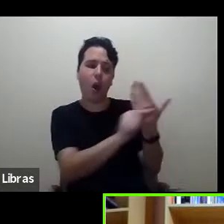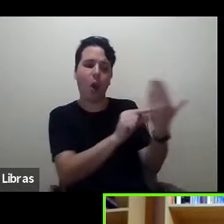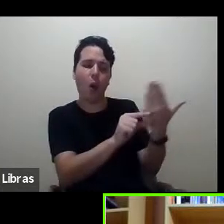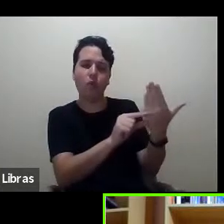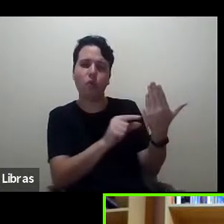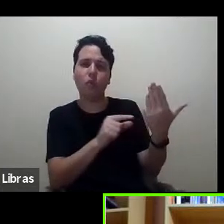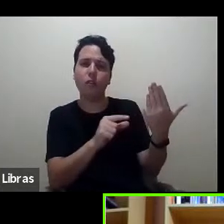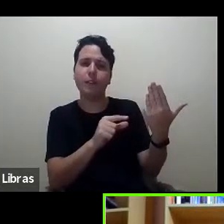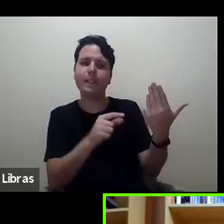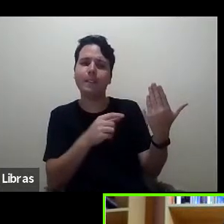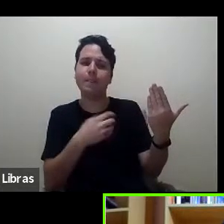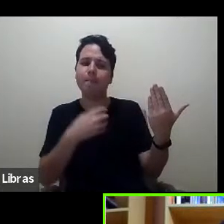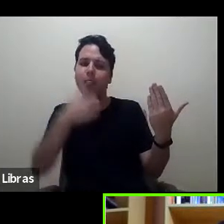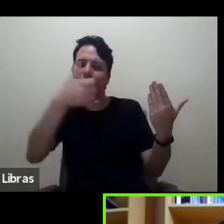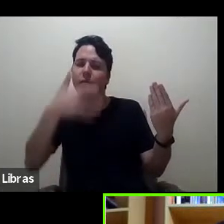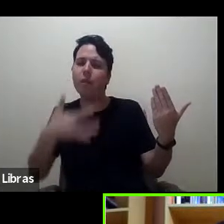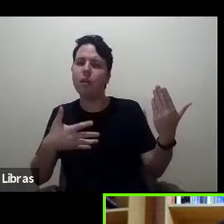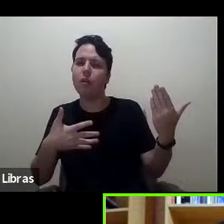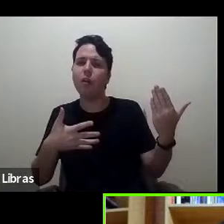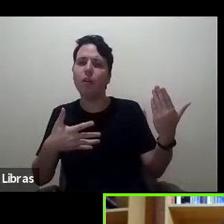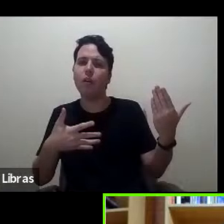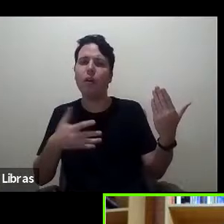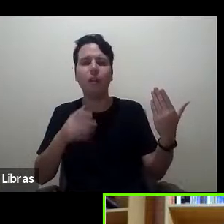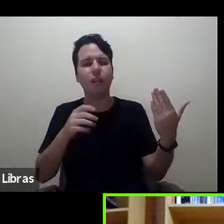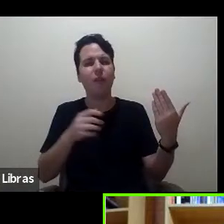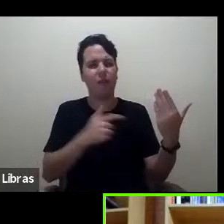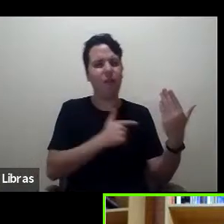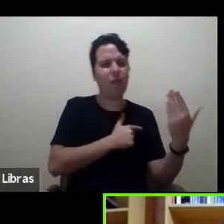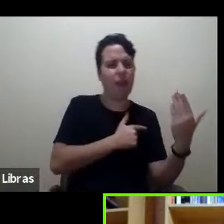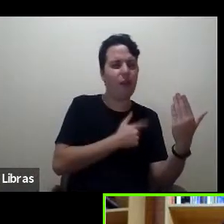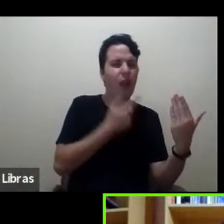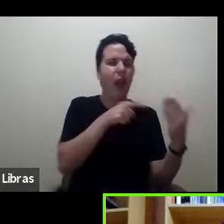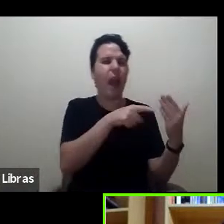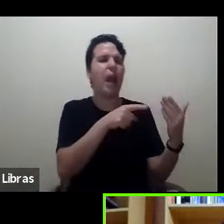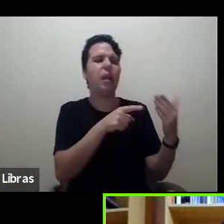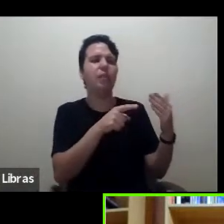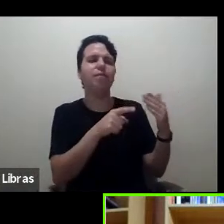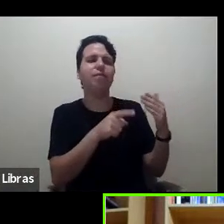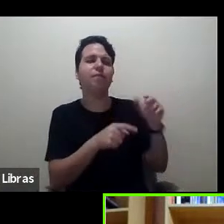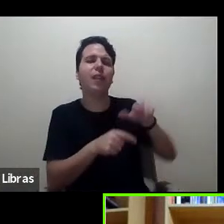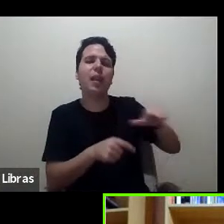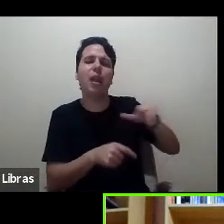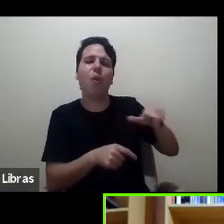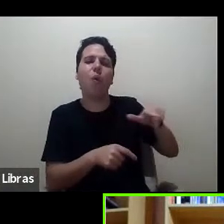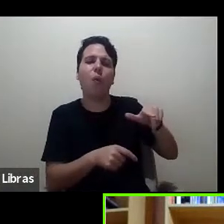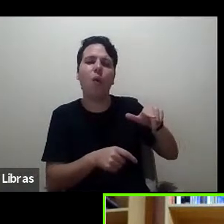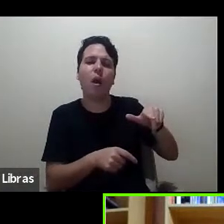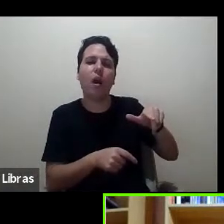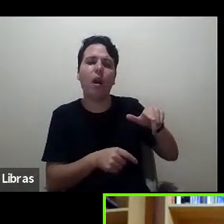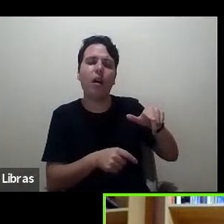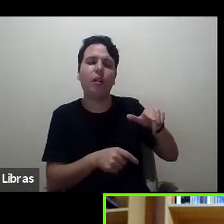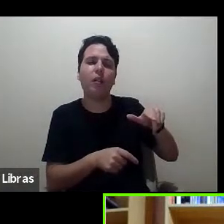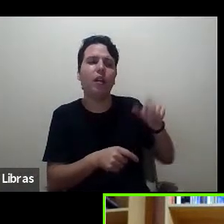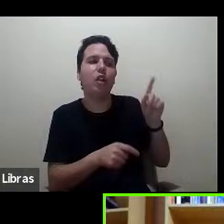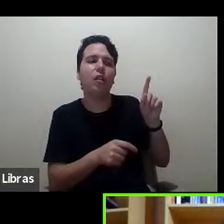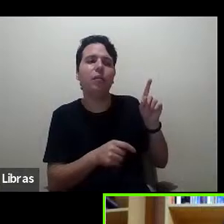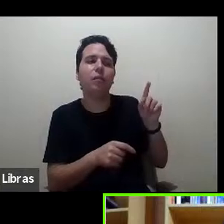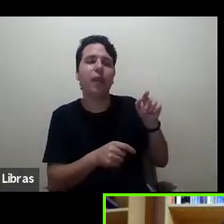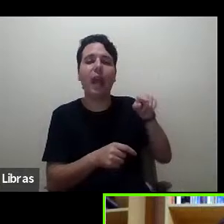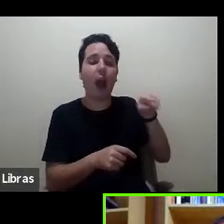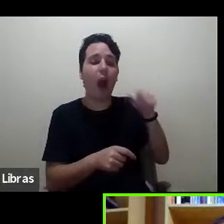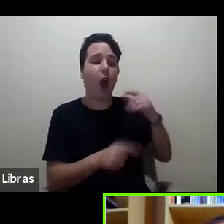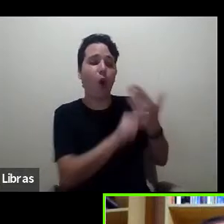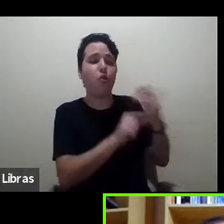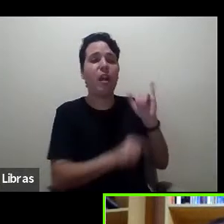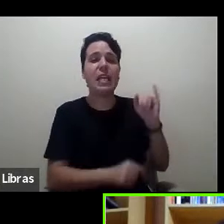de forma elegante dizer o autor teria contribuído mais com o debate se tivesse dito de outra forma então